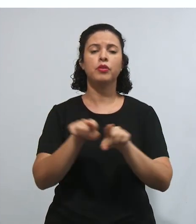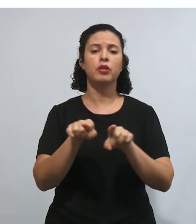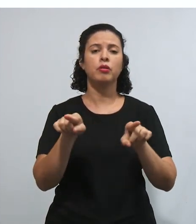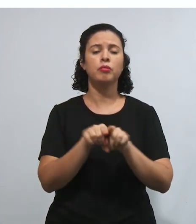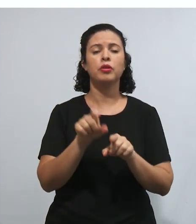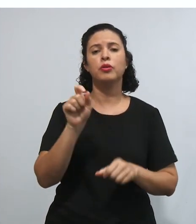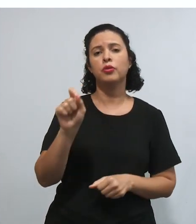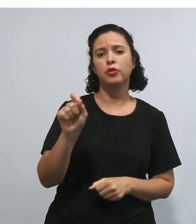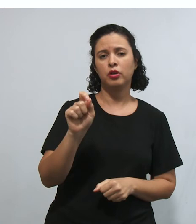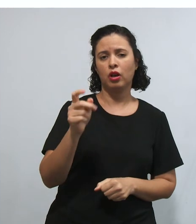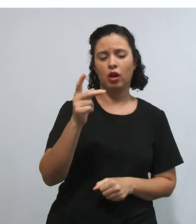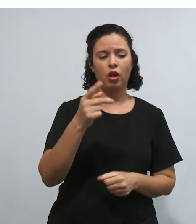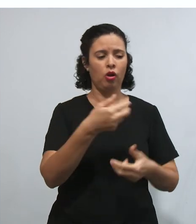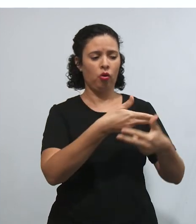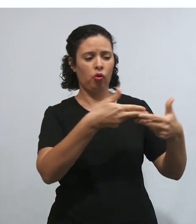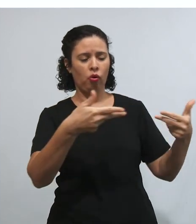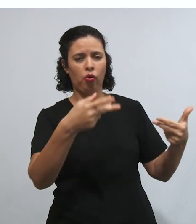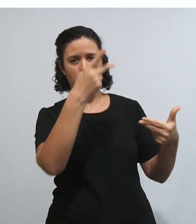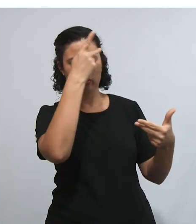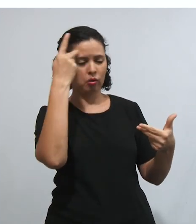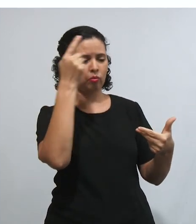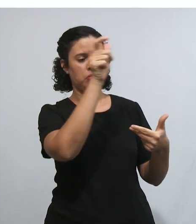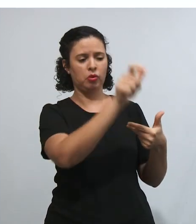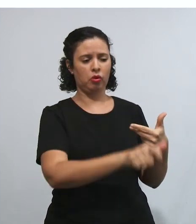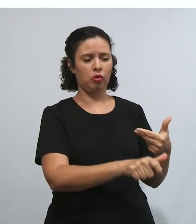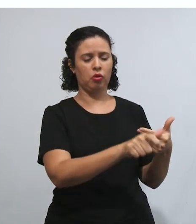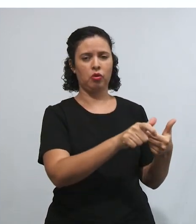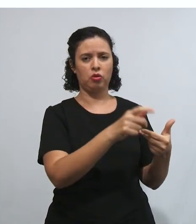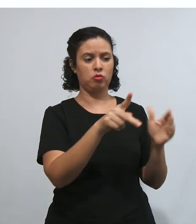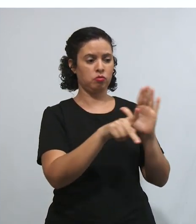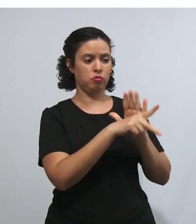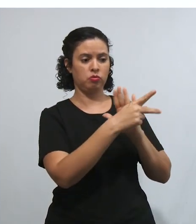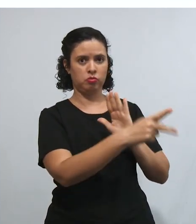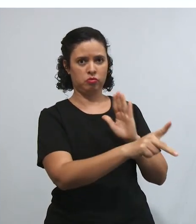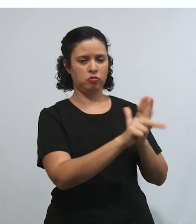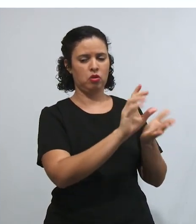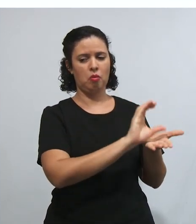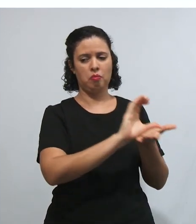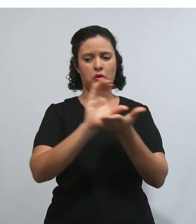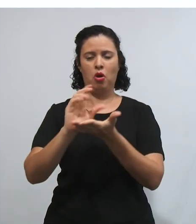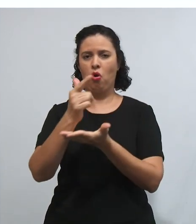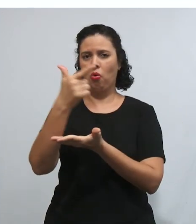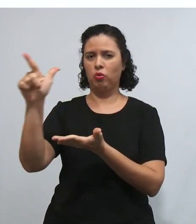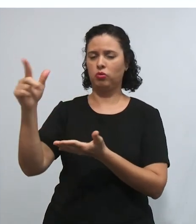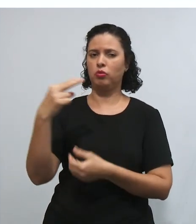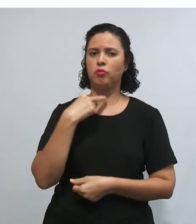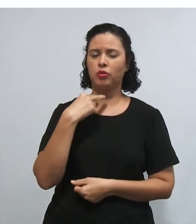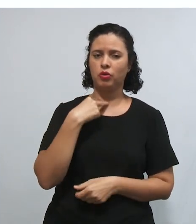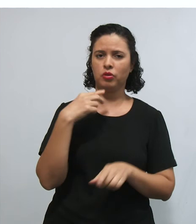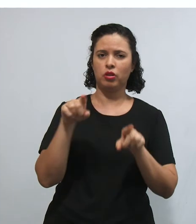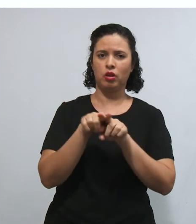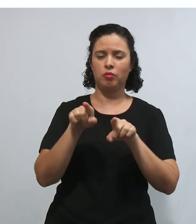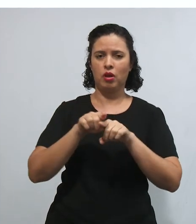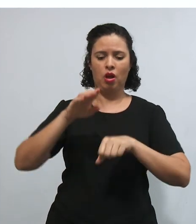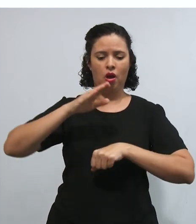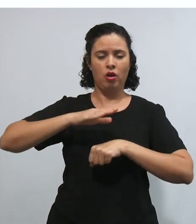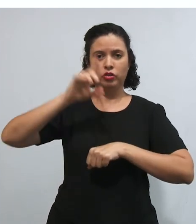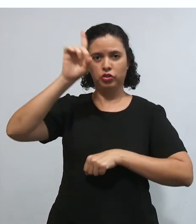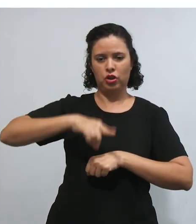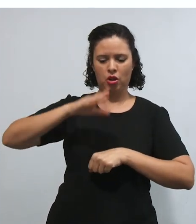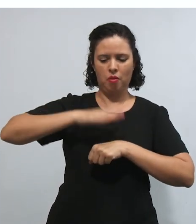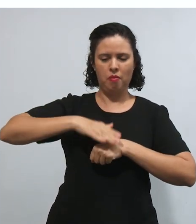inalienabilidade, da irrenunciabilidade, porque você dele não pode